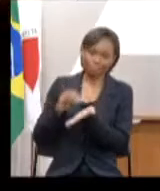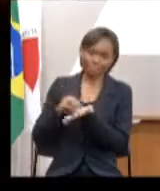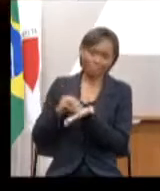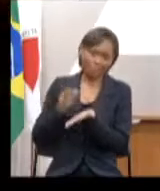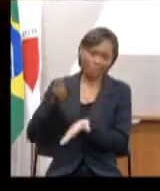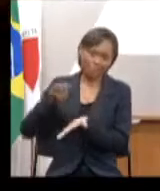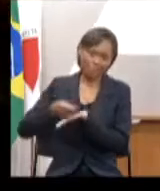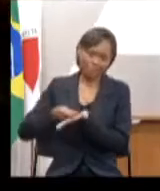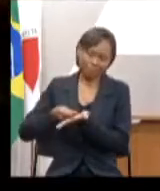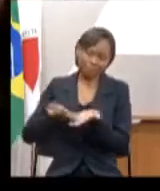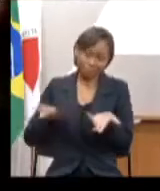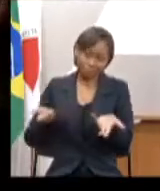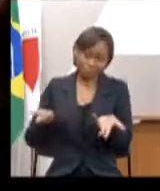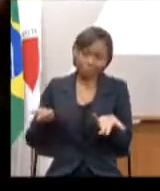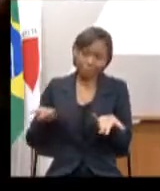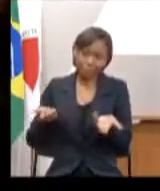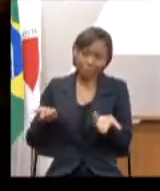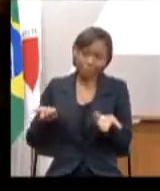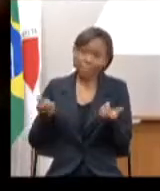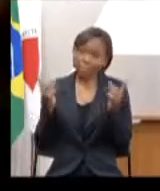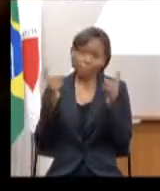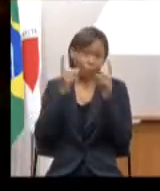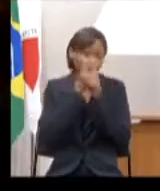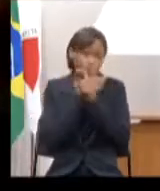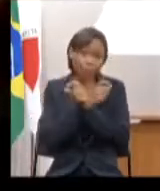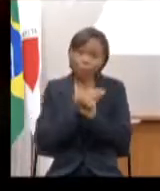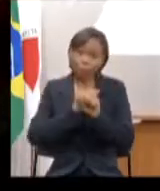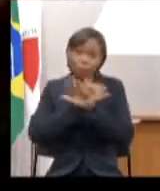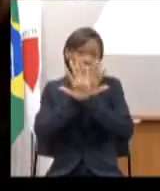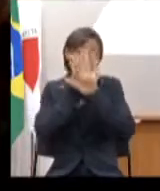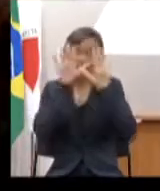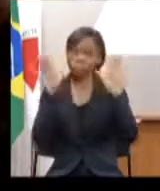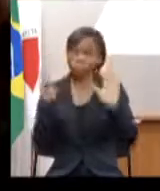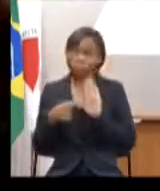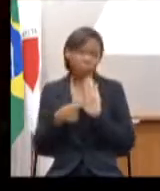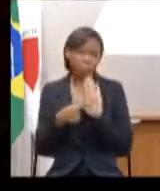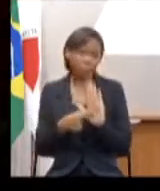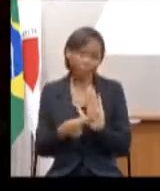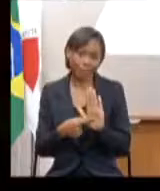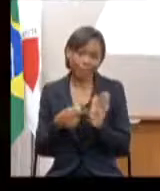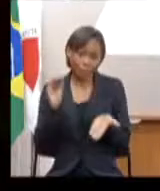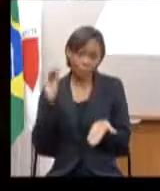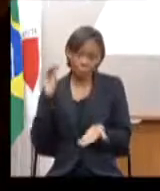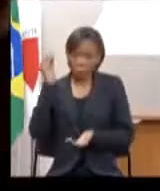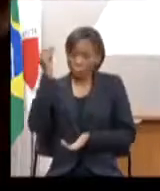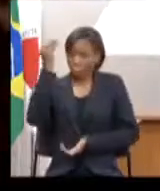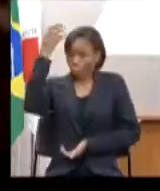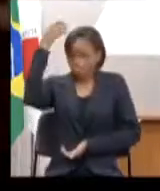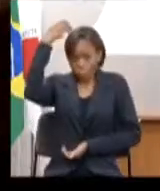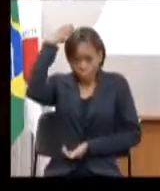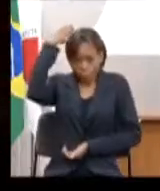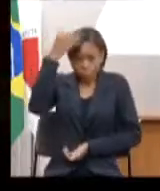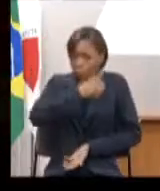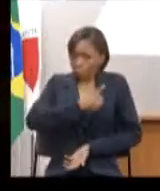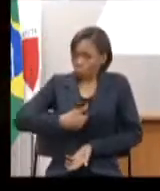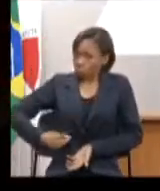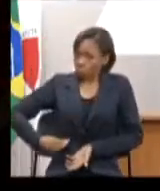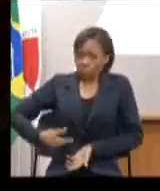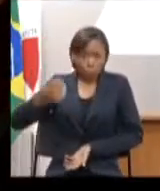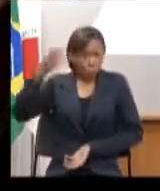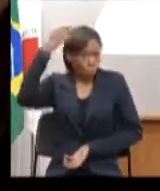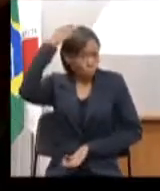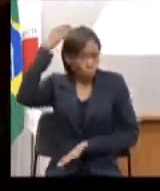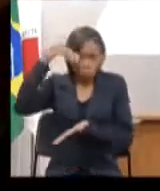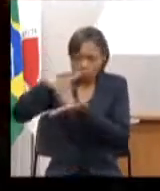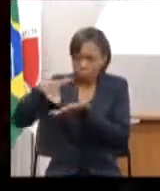dificulta muito também a transparência do governamento, mas a culpa não é do governo, a culpa não é do secretário, é o